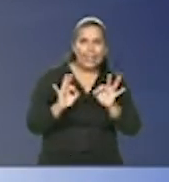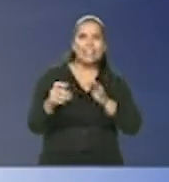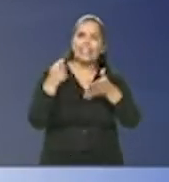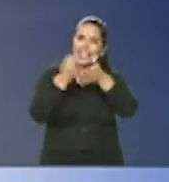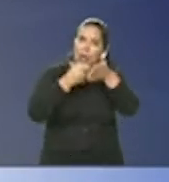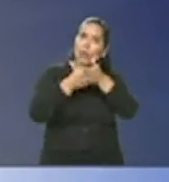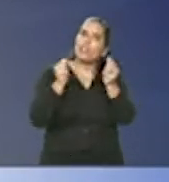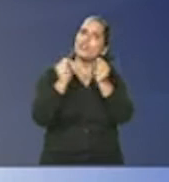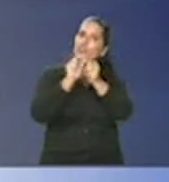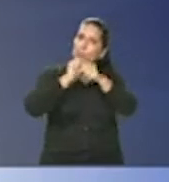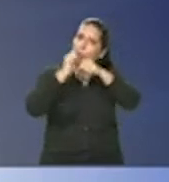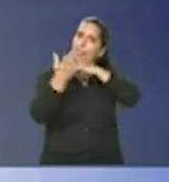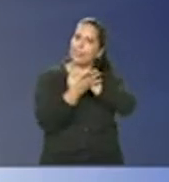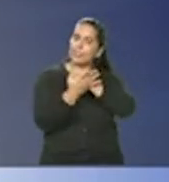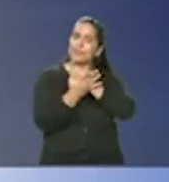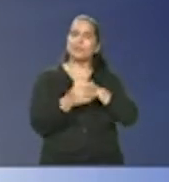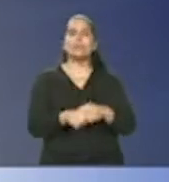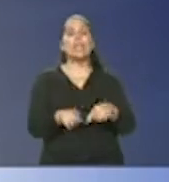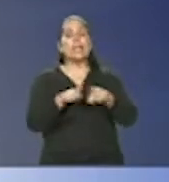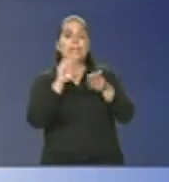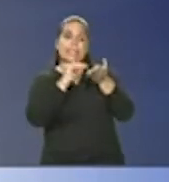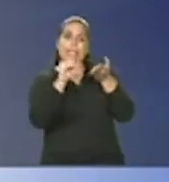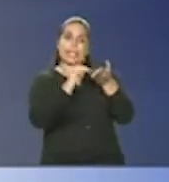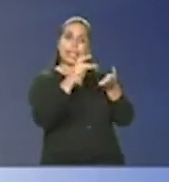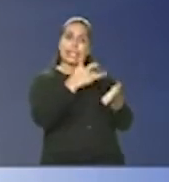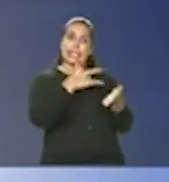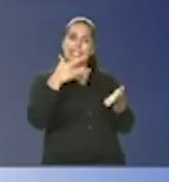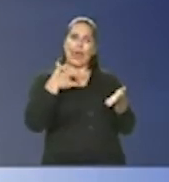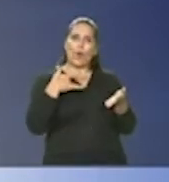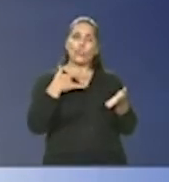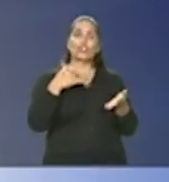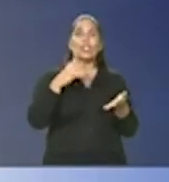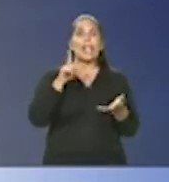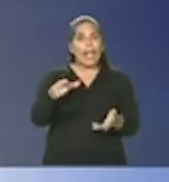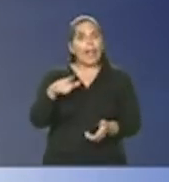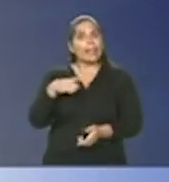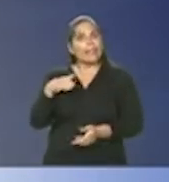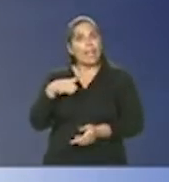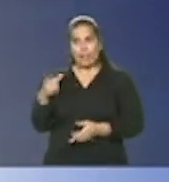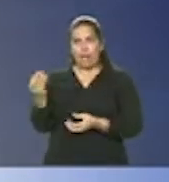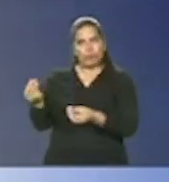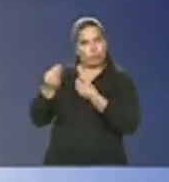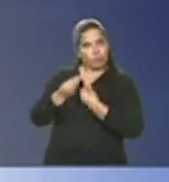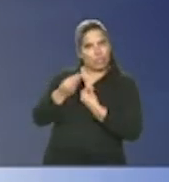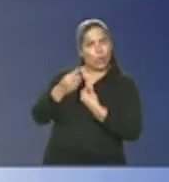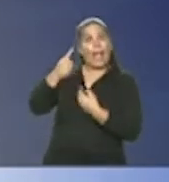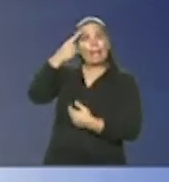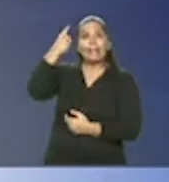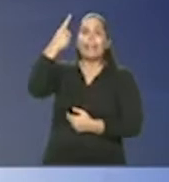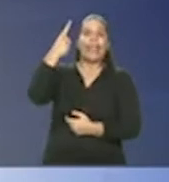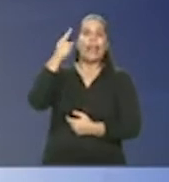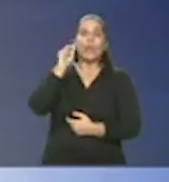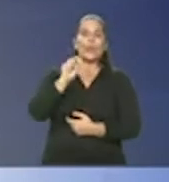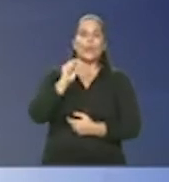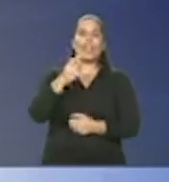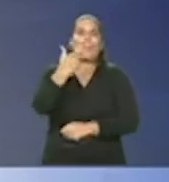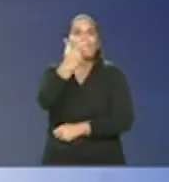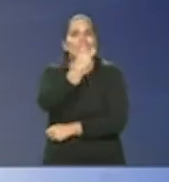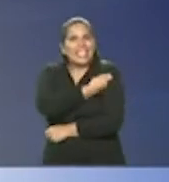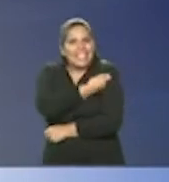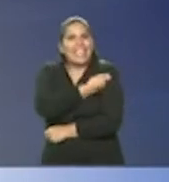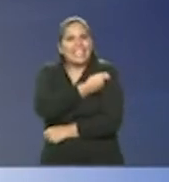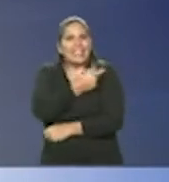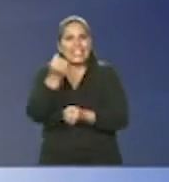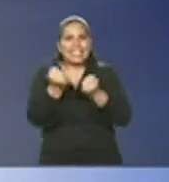guerra e a nossa secretária de saúde foi aquela que nos deu hein Alexandre aquela ideia da vacinação drive